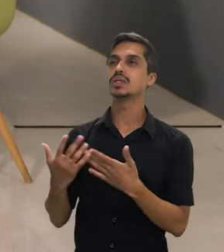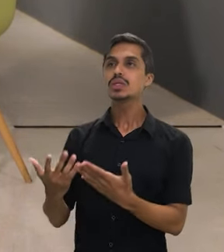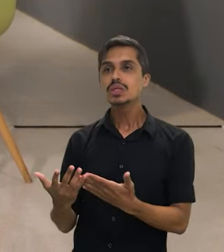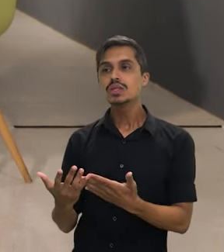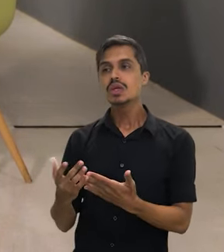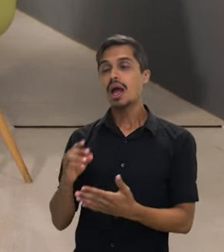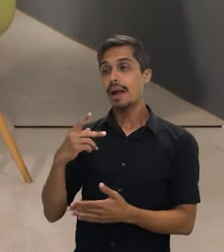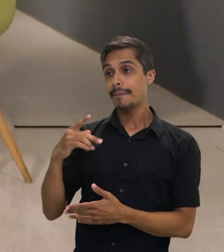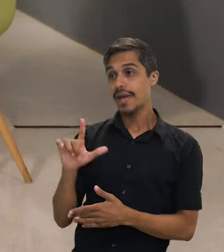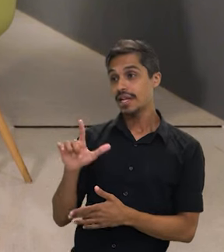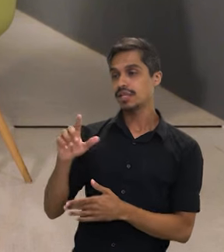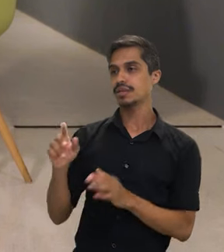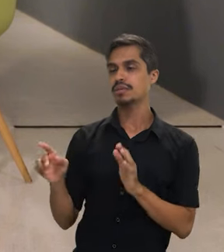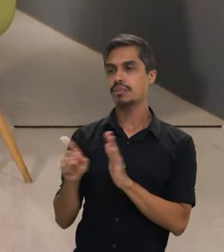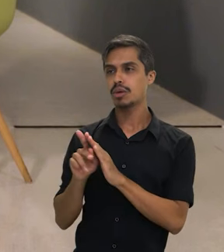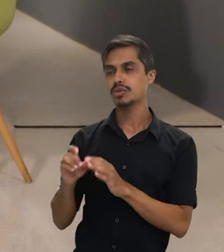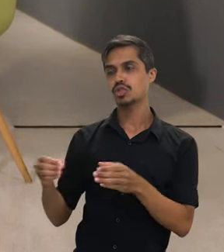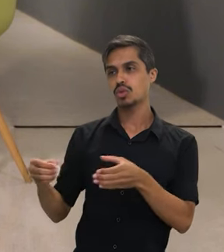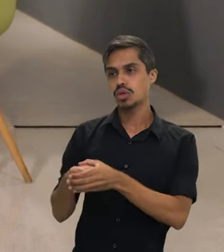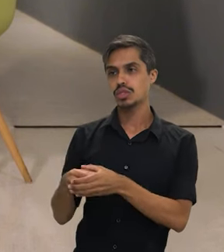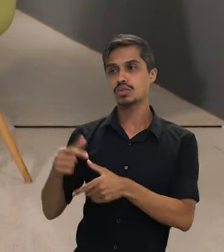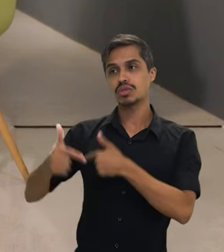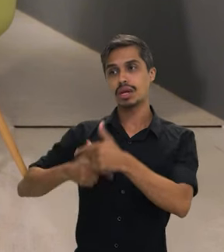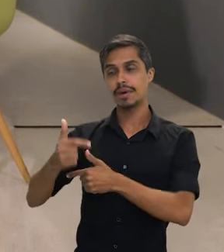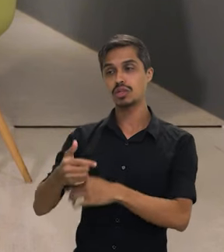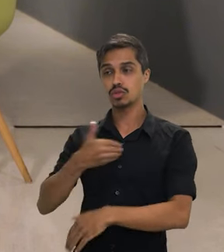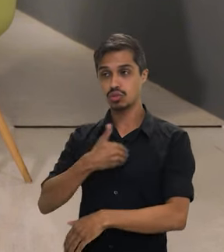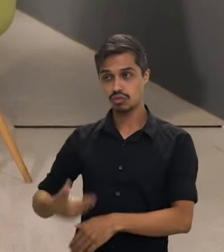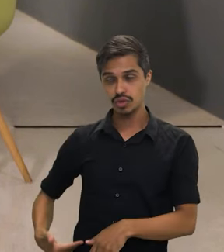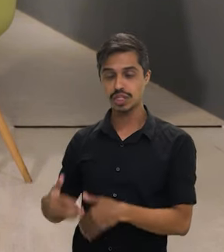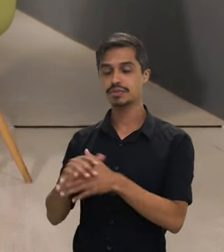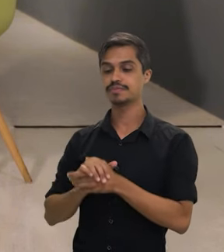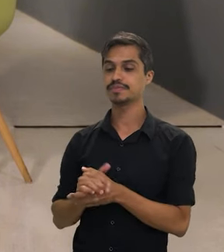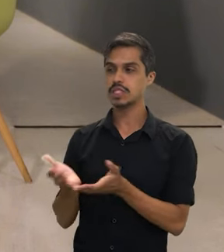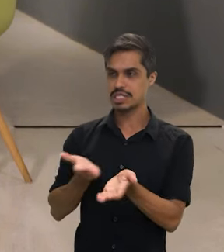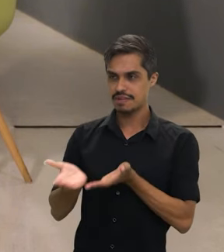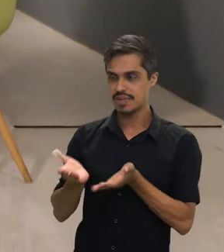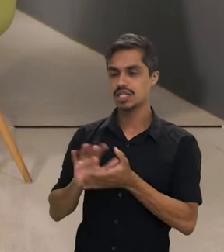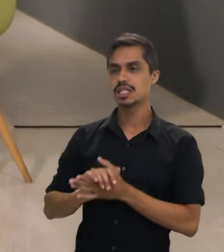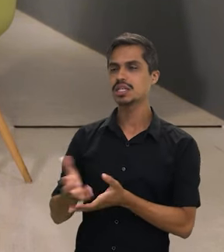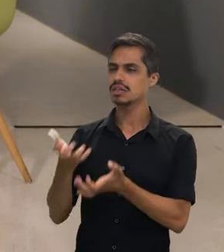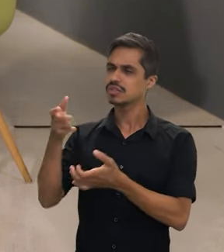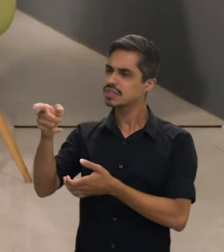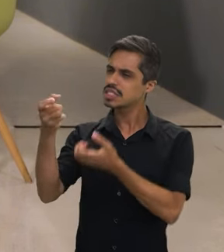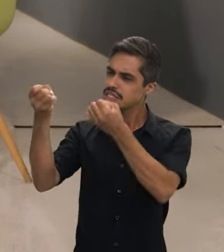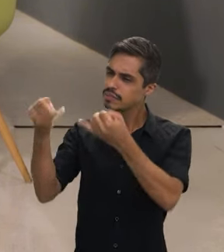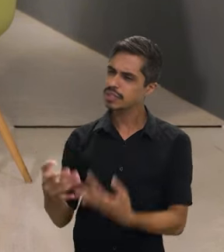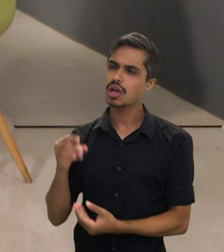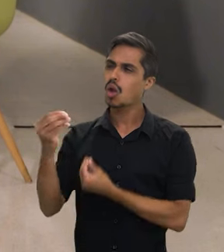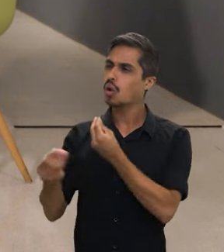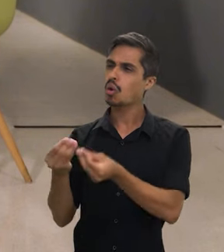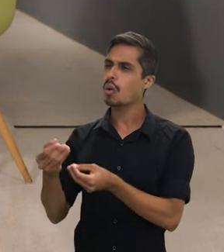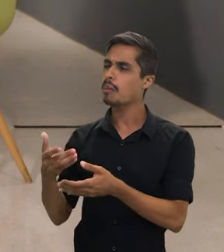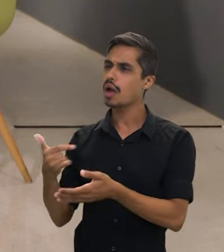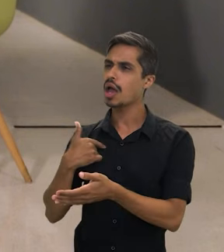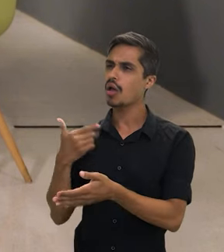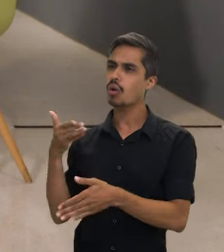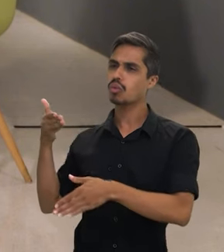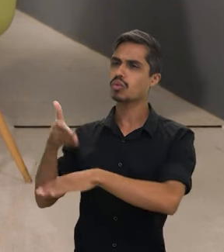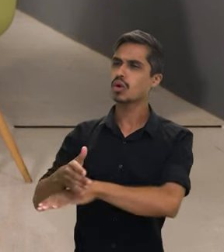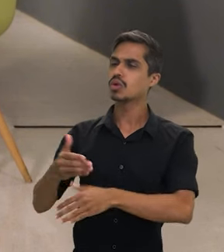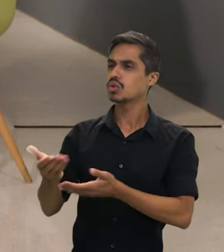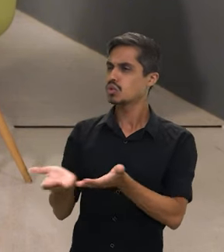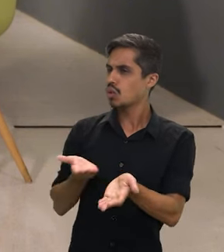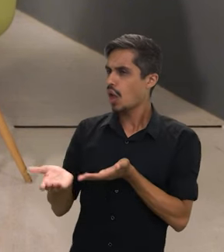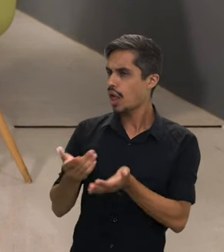cotização, a PL de cotas no serviço público. E eu queria que a senhora falasse um pouco, explicasse para a gente como que o acesso ao